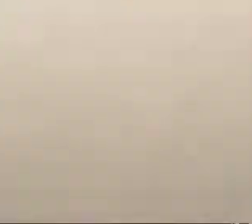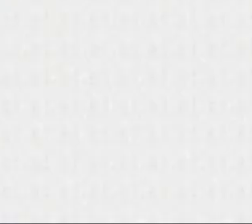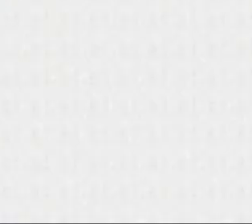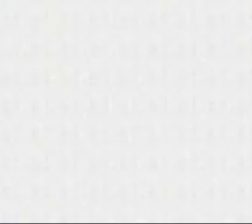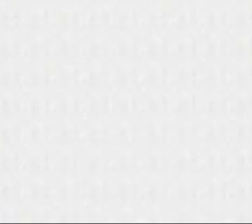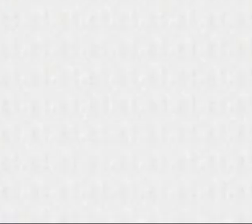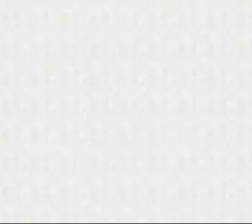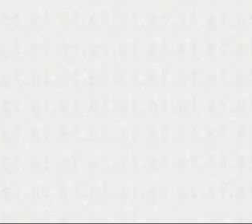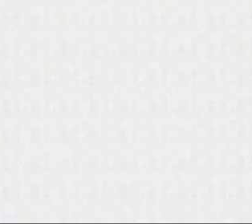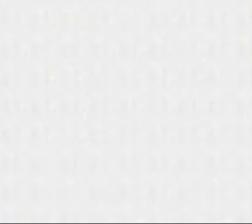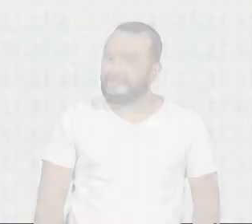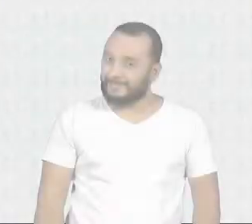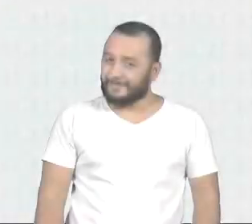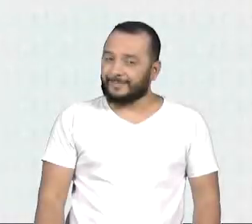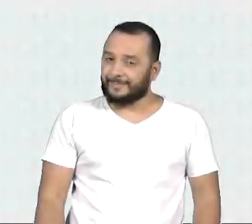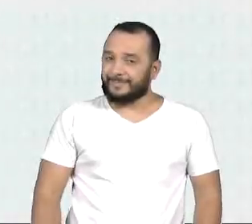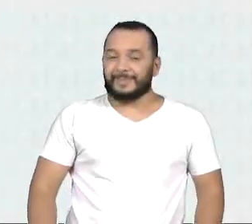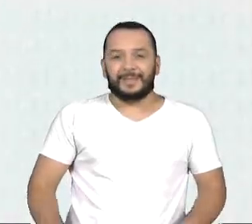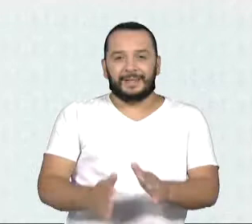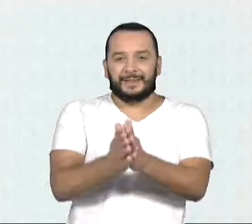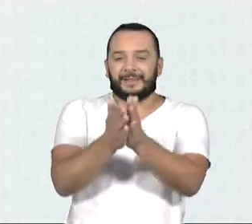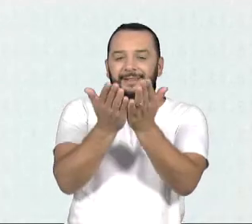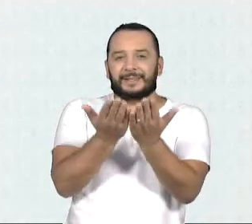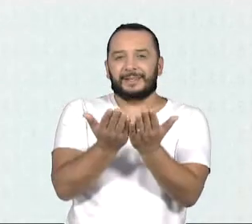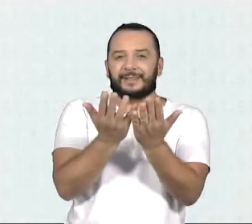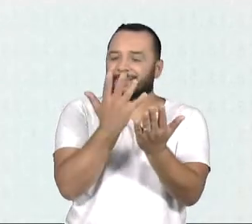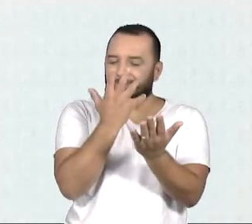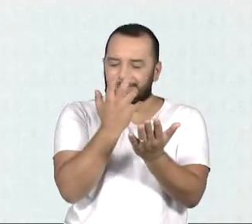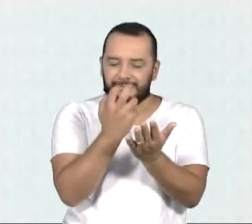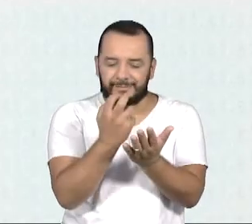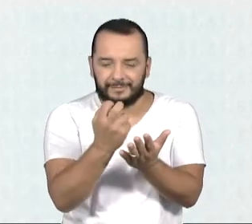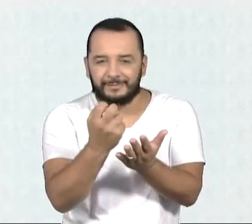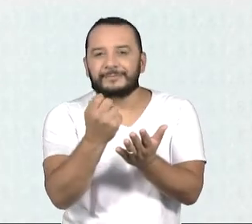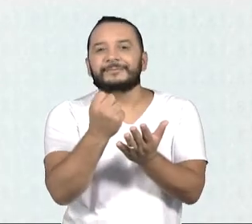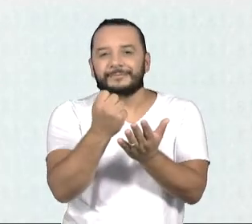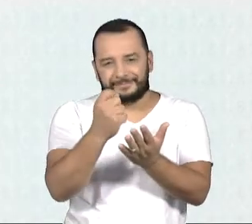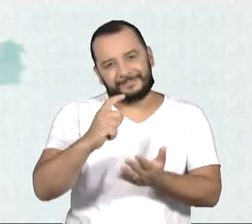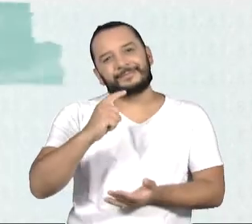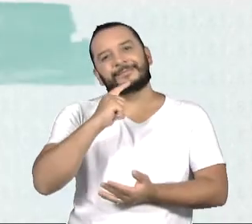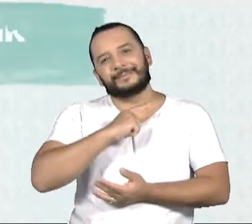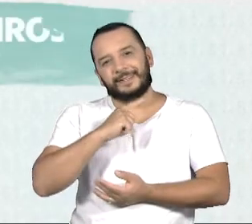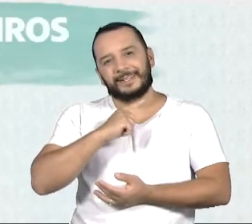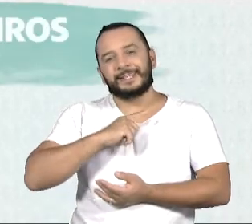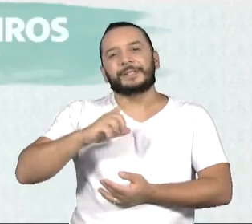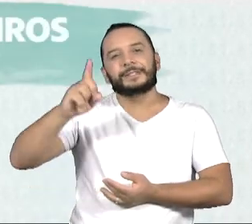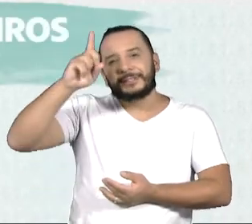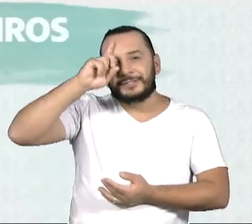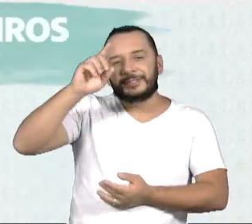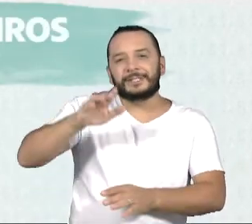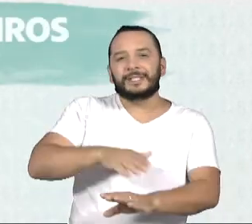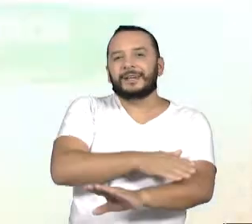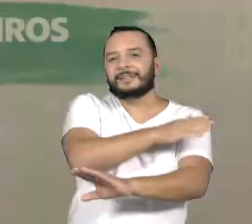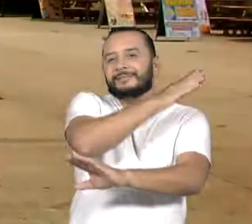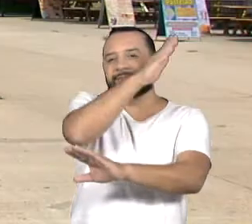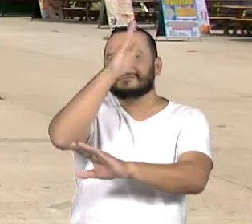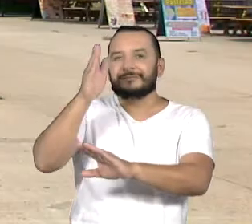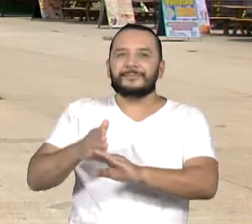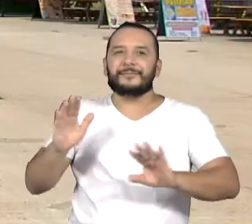O espaço com livros atrai, une, congrega e faz do dia uma grande festa.